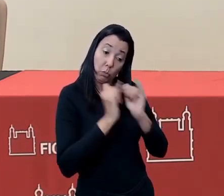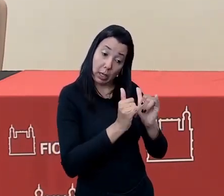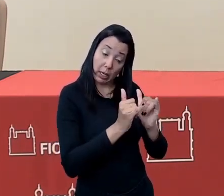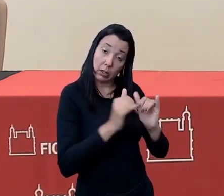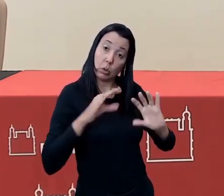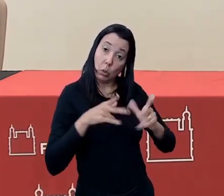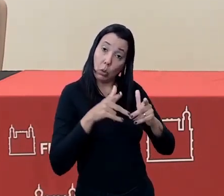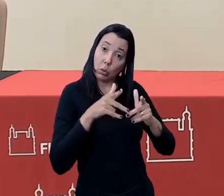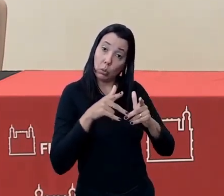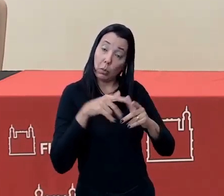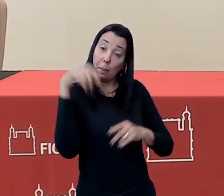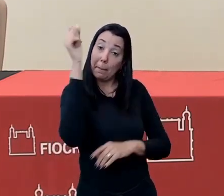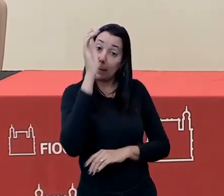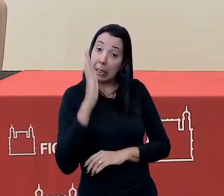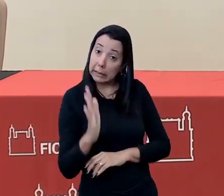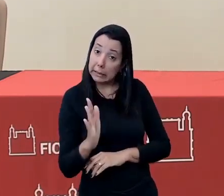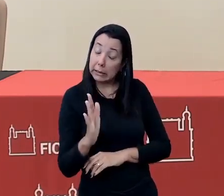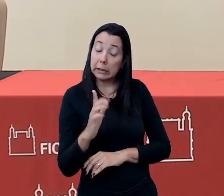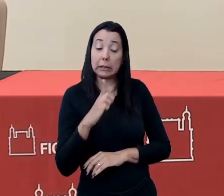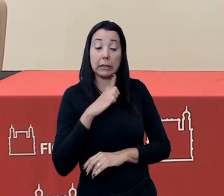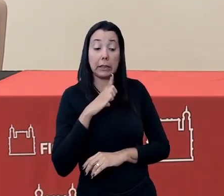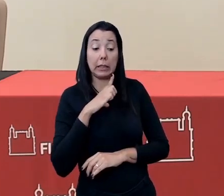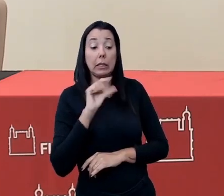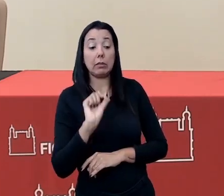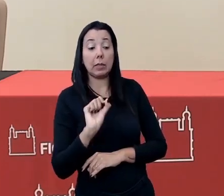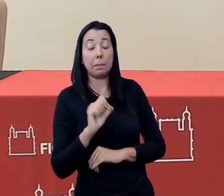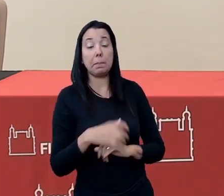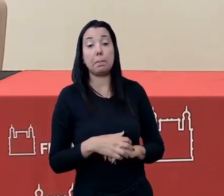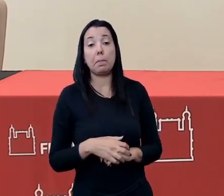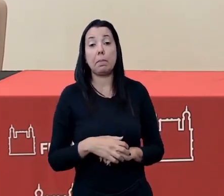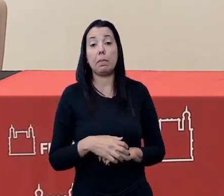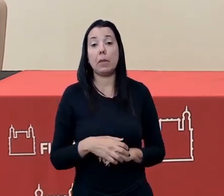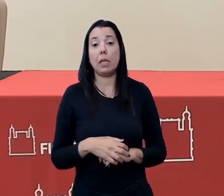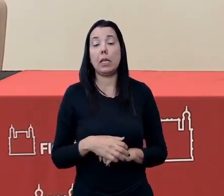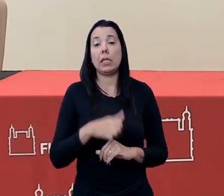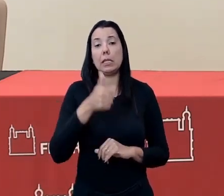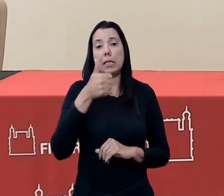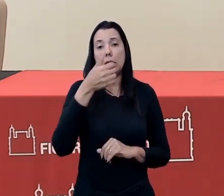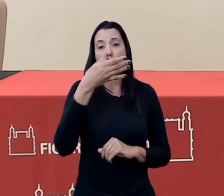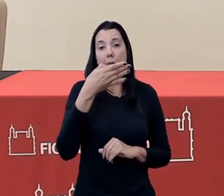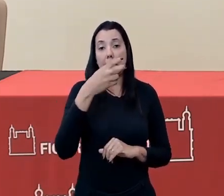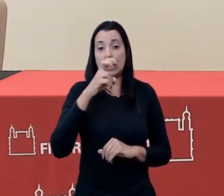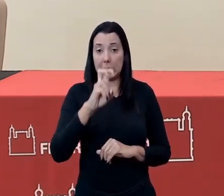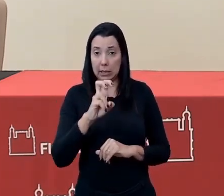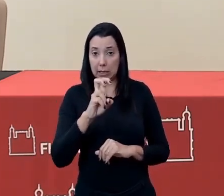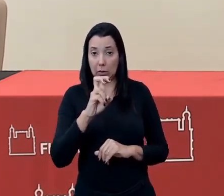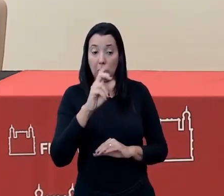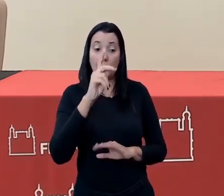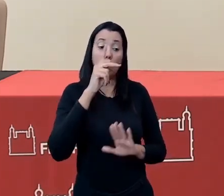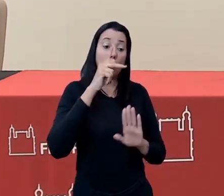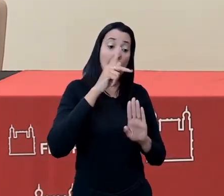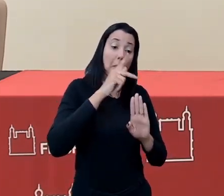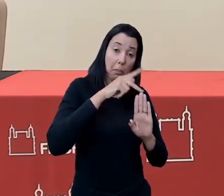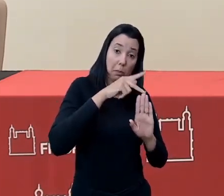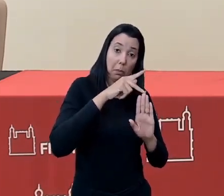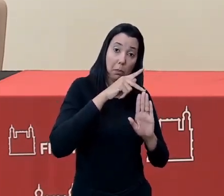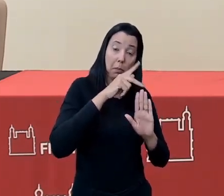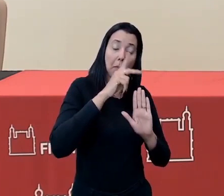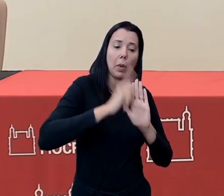todo o Brasil e que nós tivemos em torno de 145 projetos